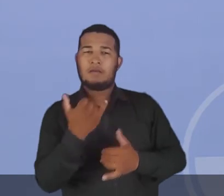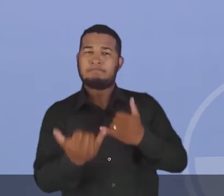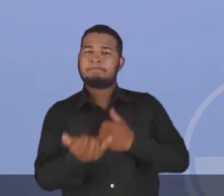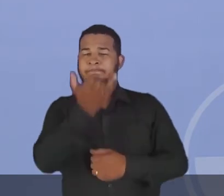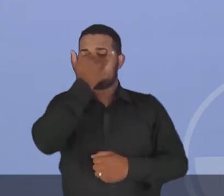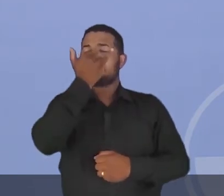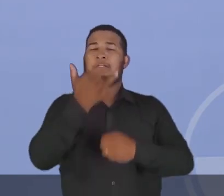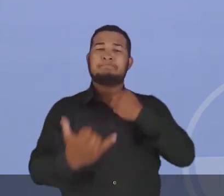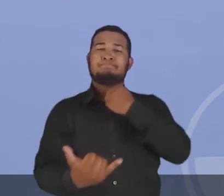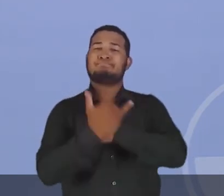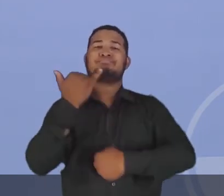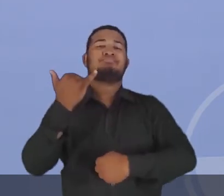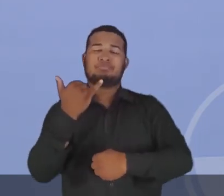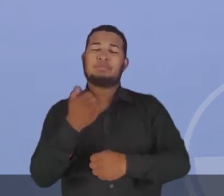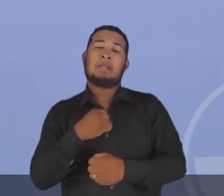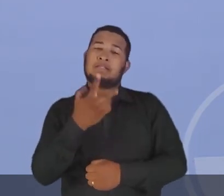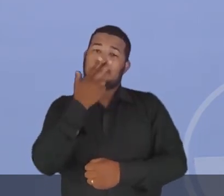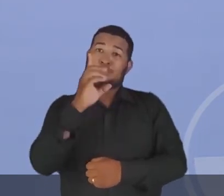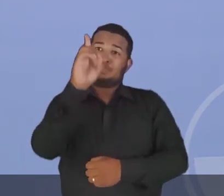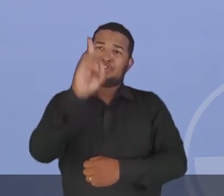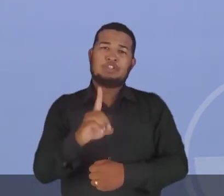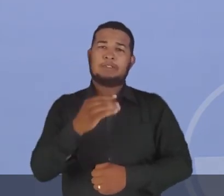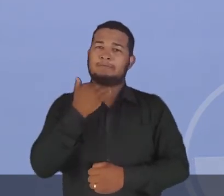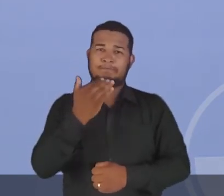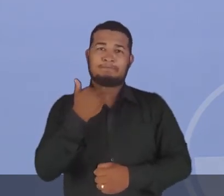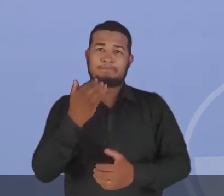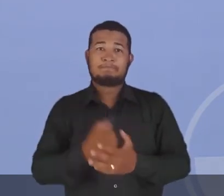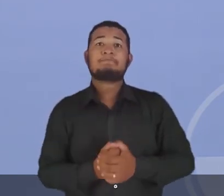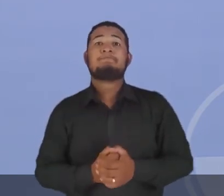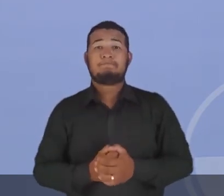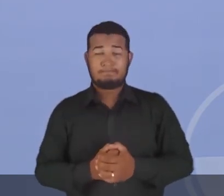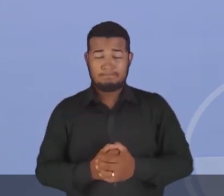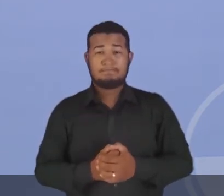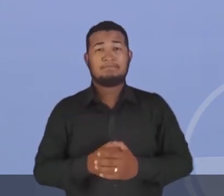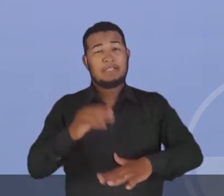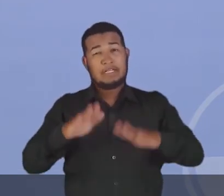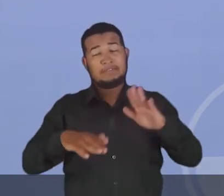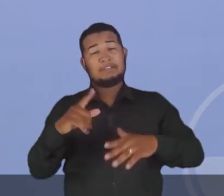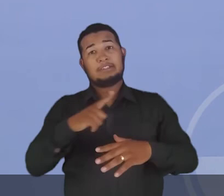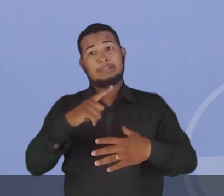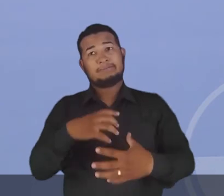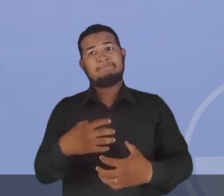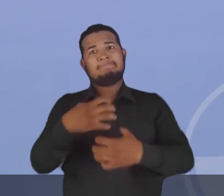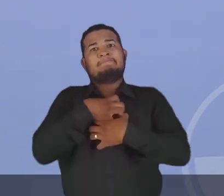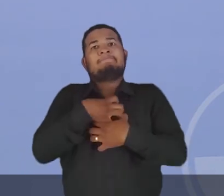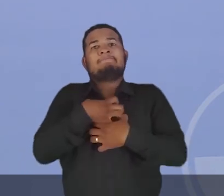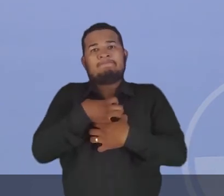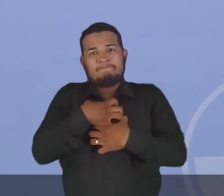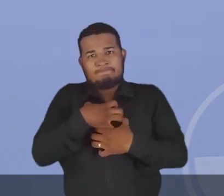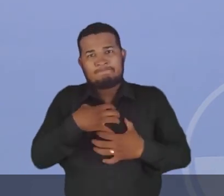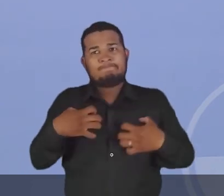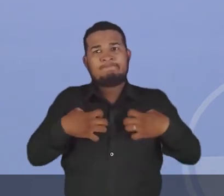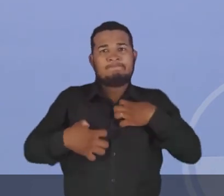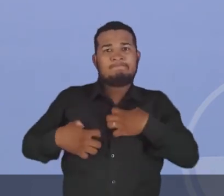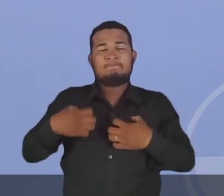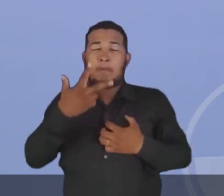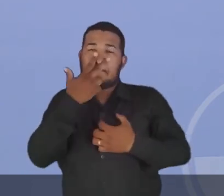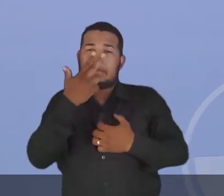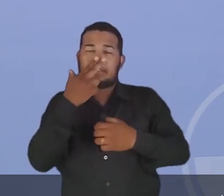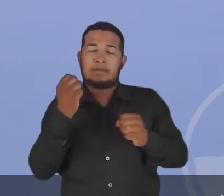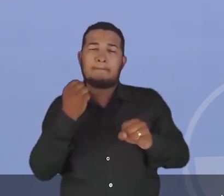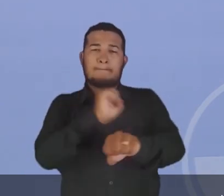aí os seus direitos garantidos. Isso acabava gerando ali uma forma de